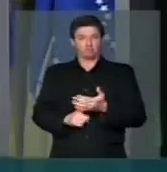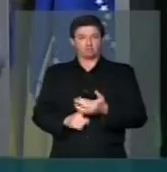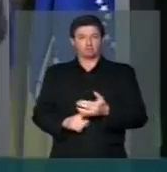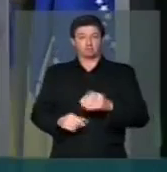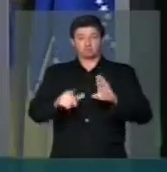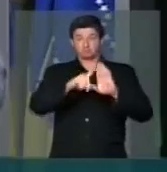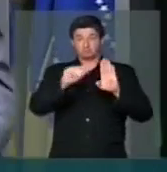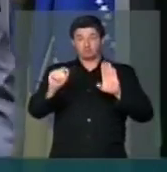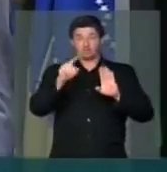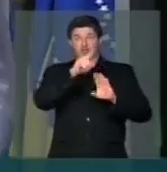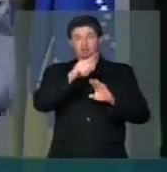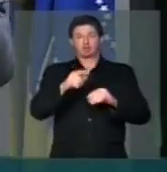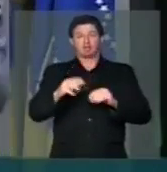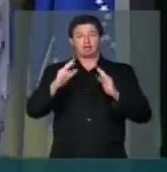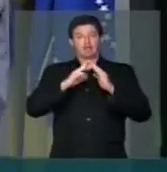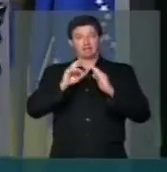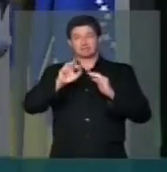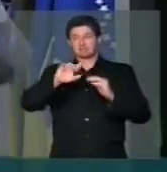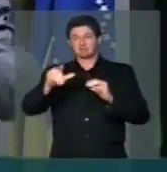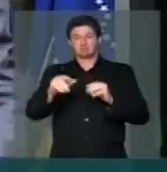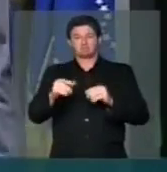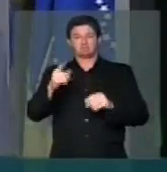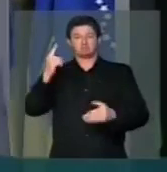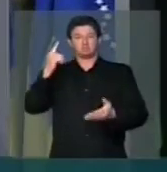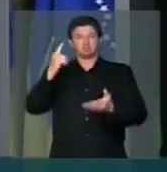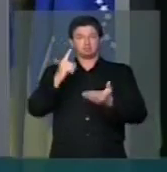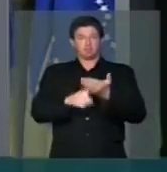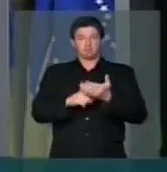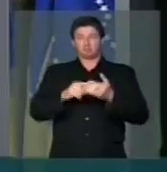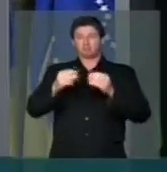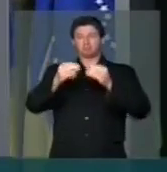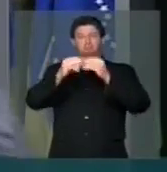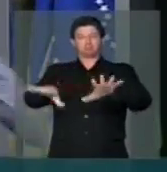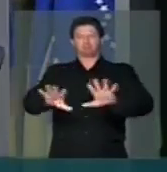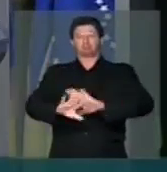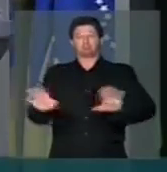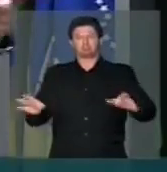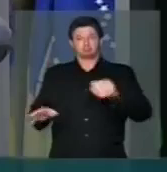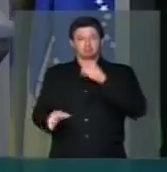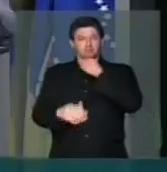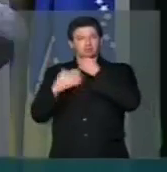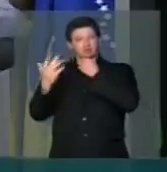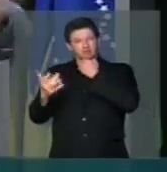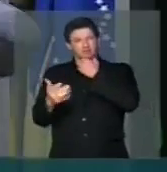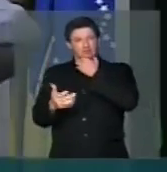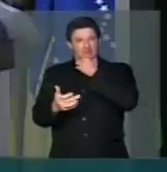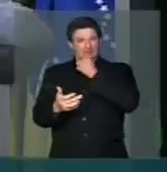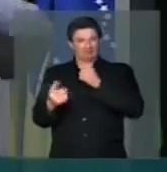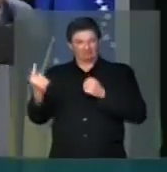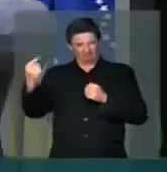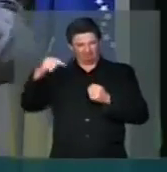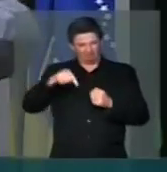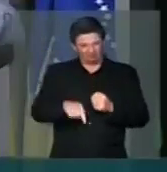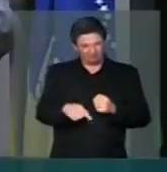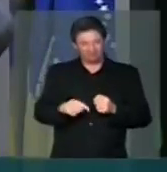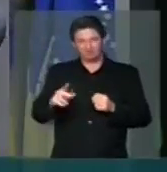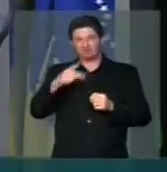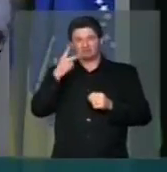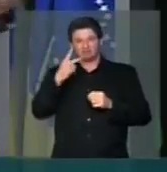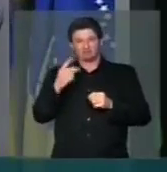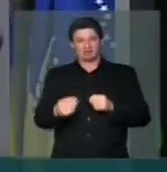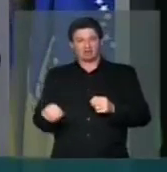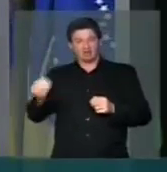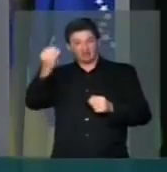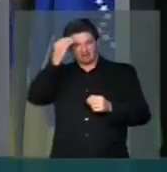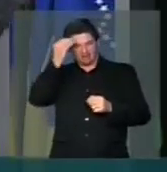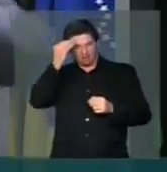Palácio acaba se viu, desfaz demoralizando. Portanto, não venham para cá querer jogar